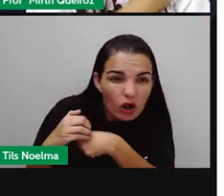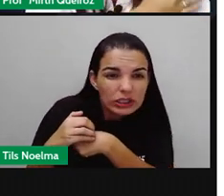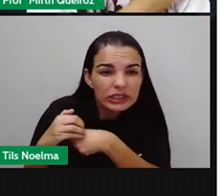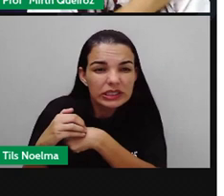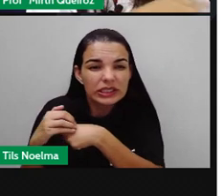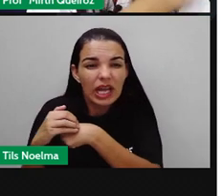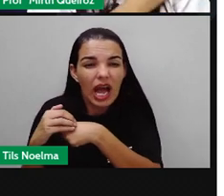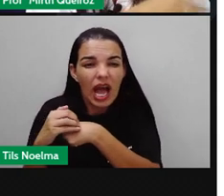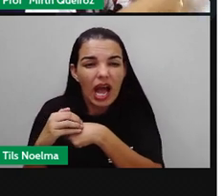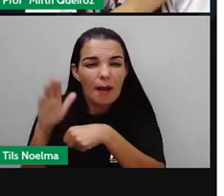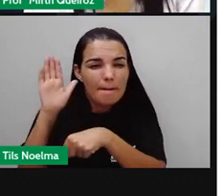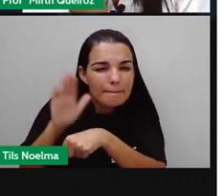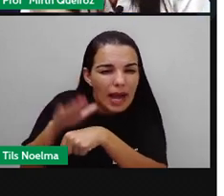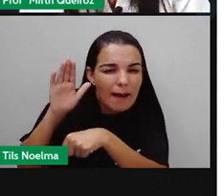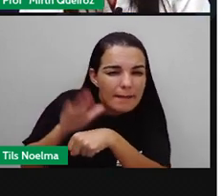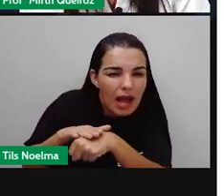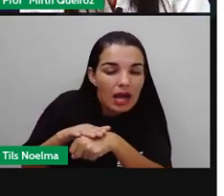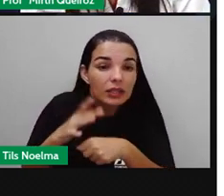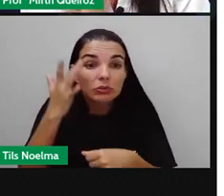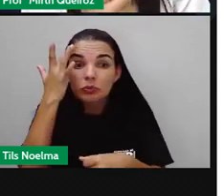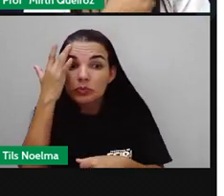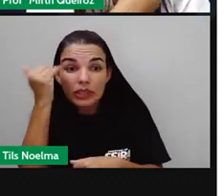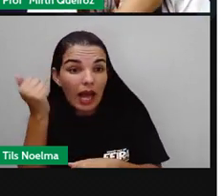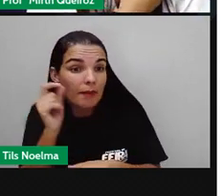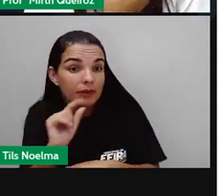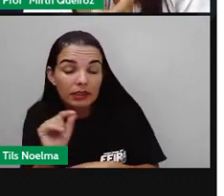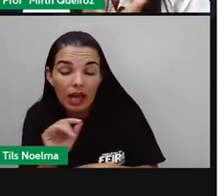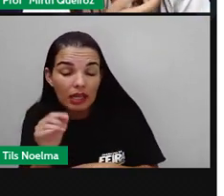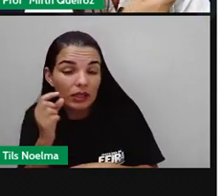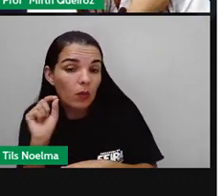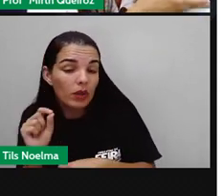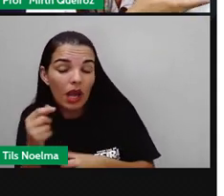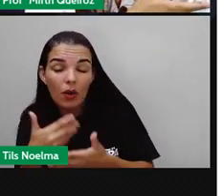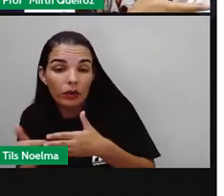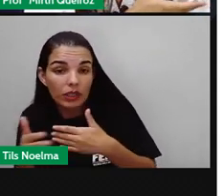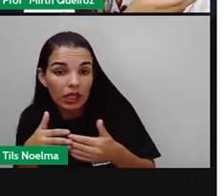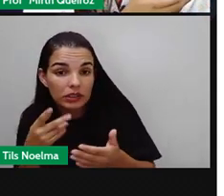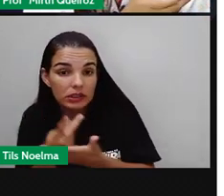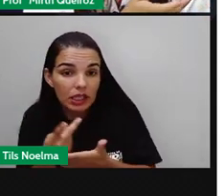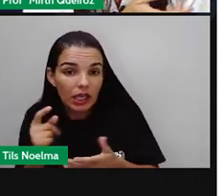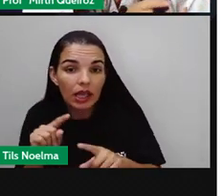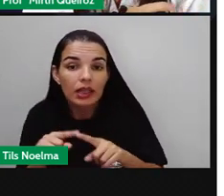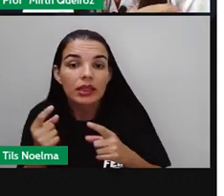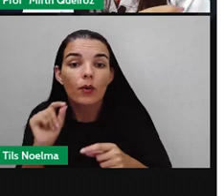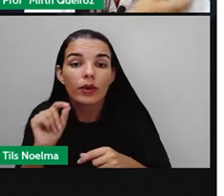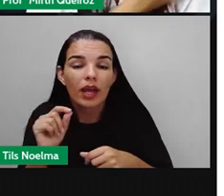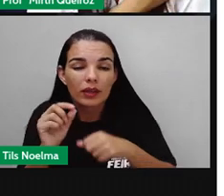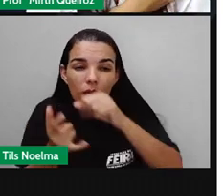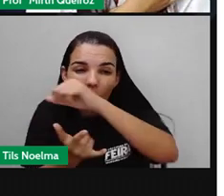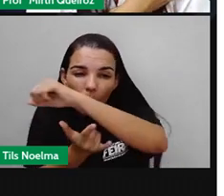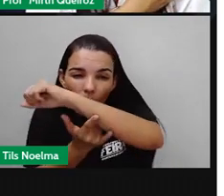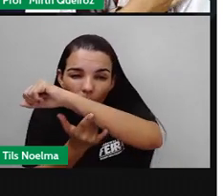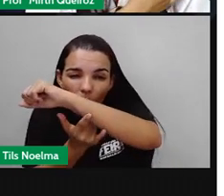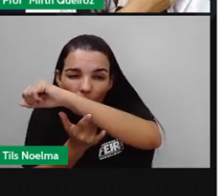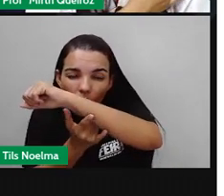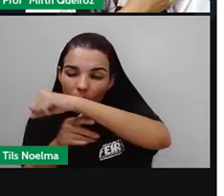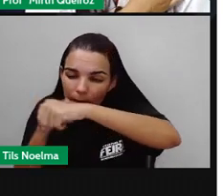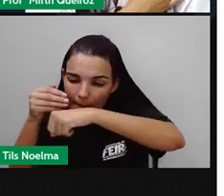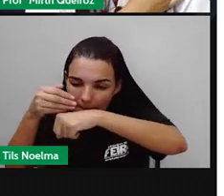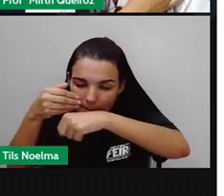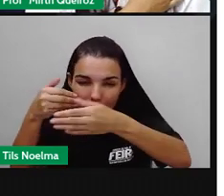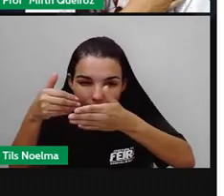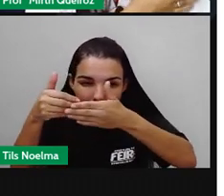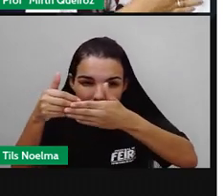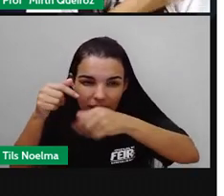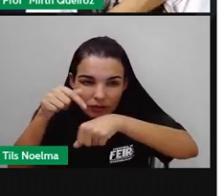vetor, um inseto ali, que a gente nem sabe ainda que é um vetor, acho que é um inseto qualquer. Então, fezes que estavam ali próximo ao